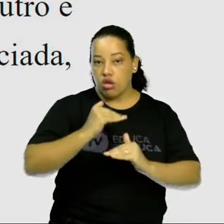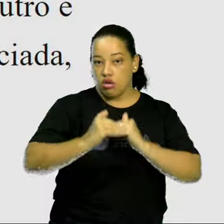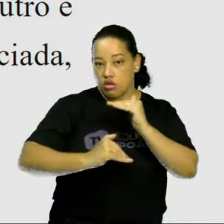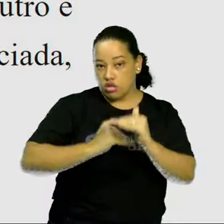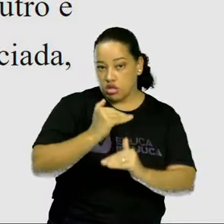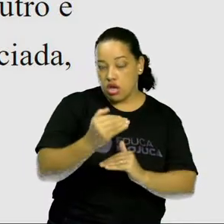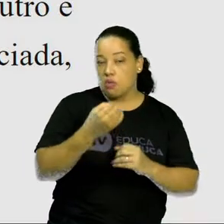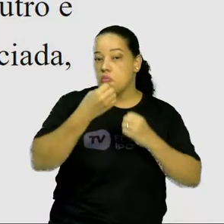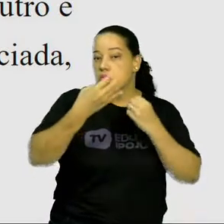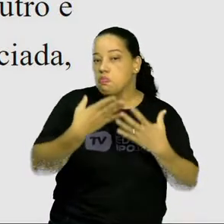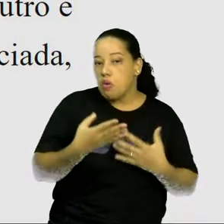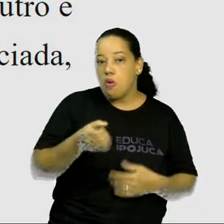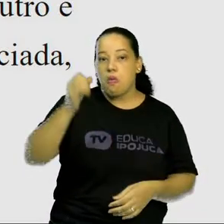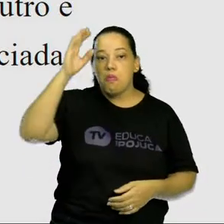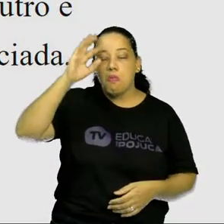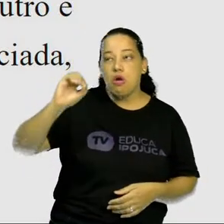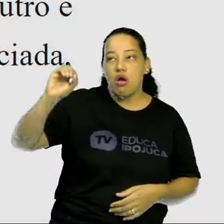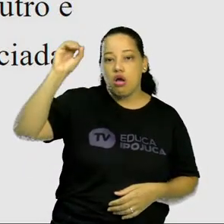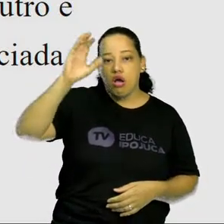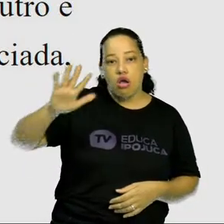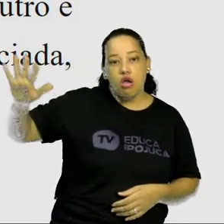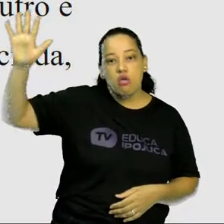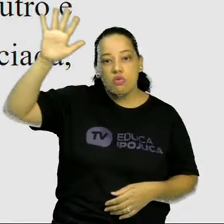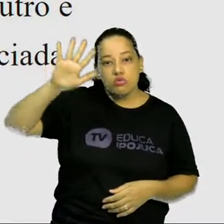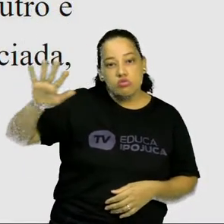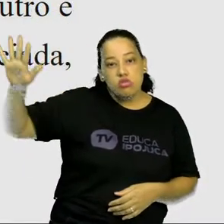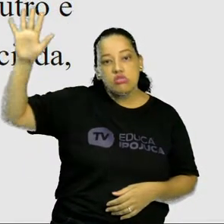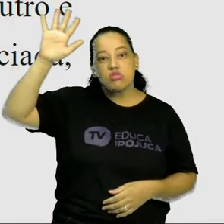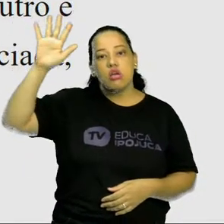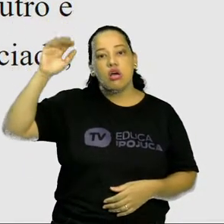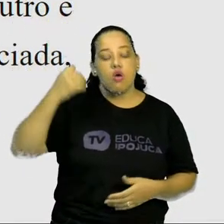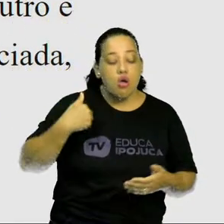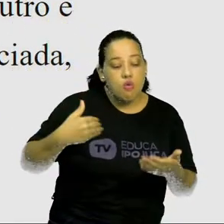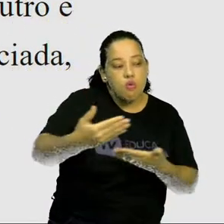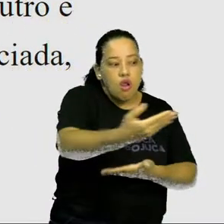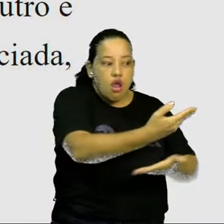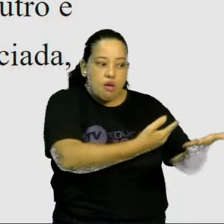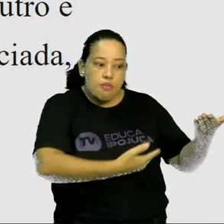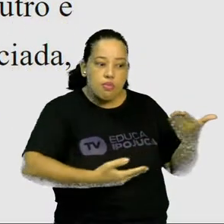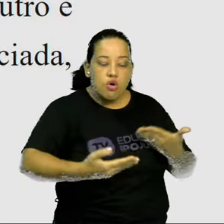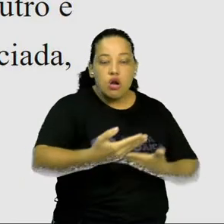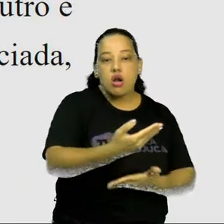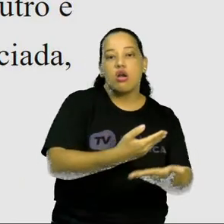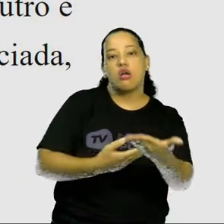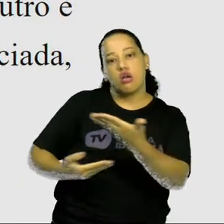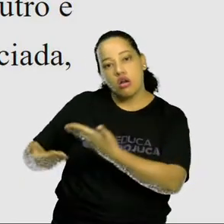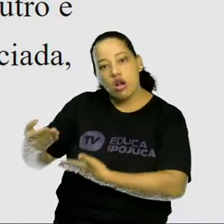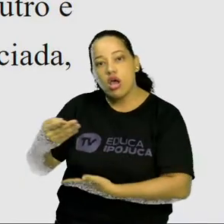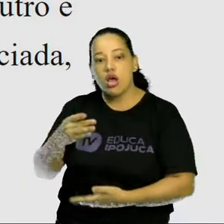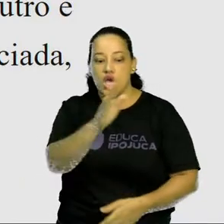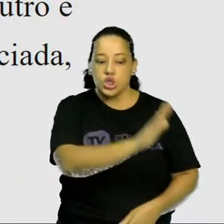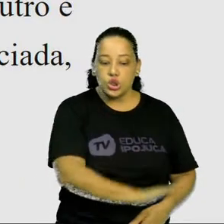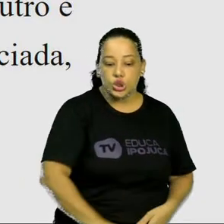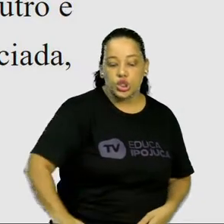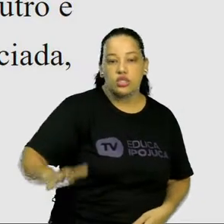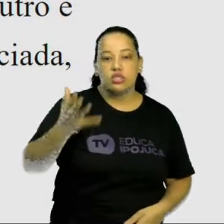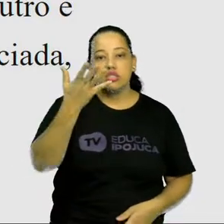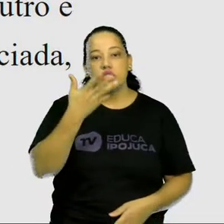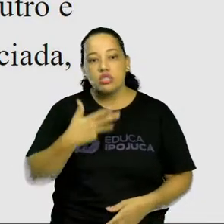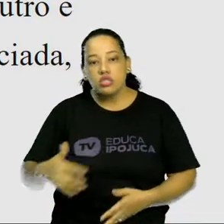imaginação, para a questão do espírito de colaboração e de socialização das crianças, dos